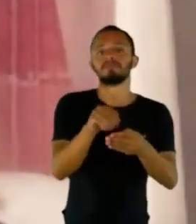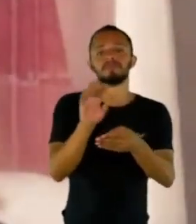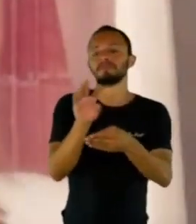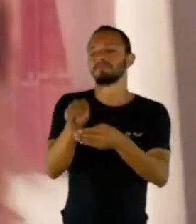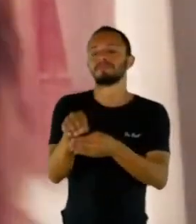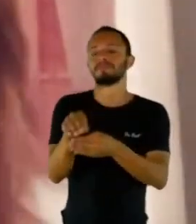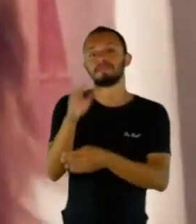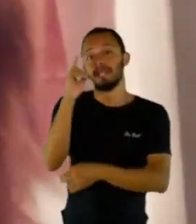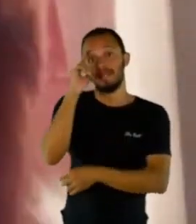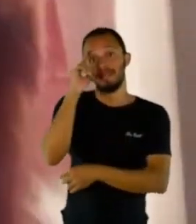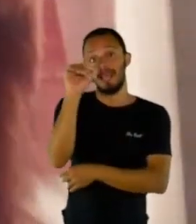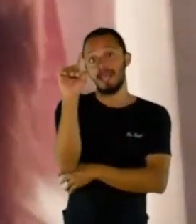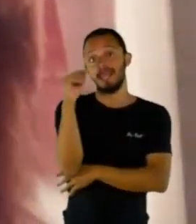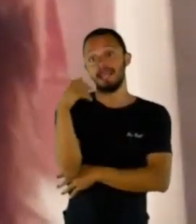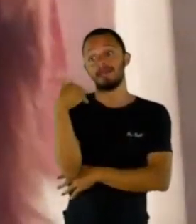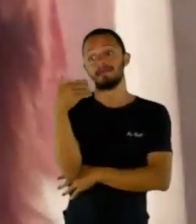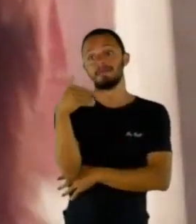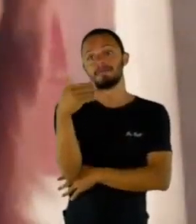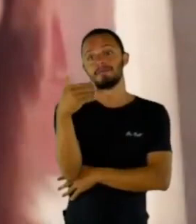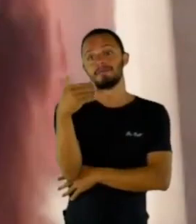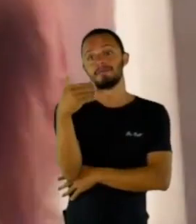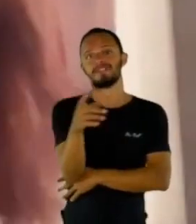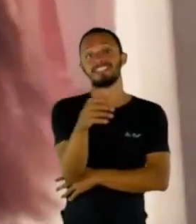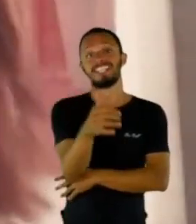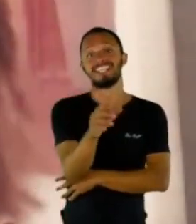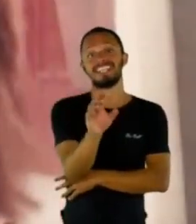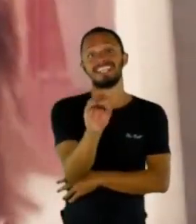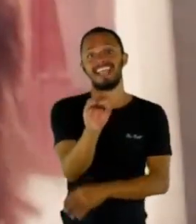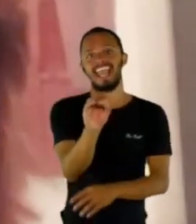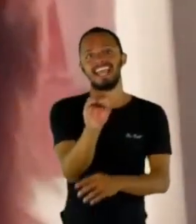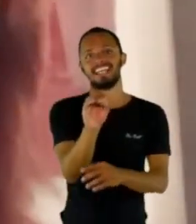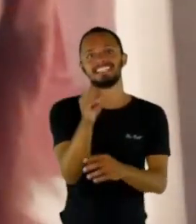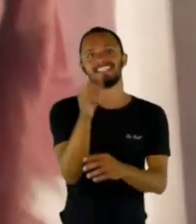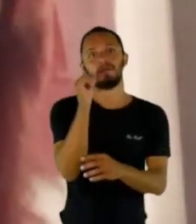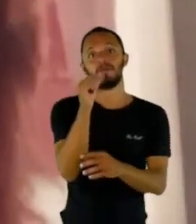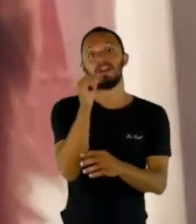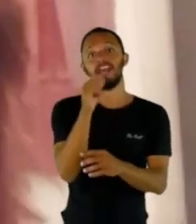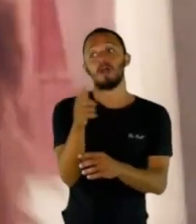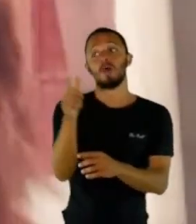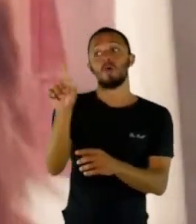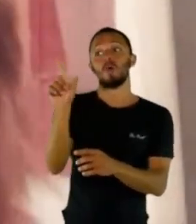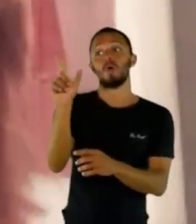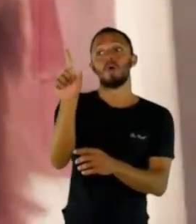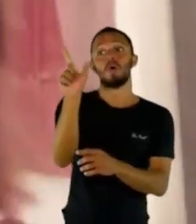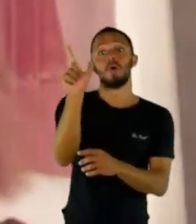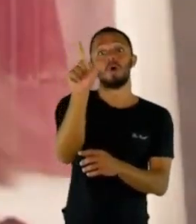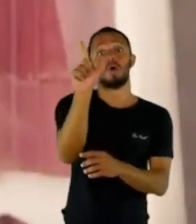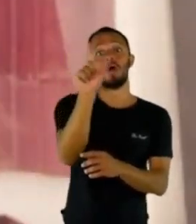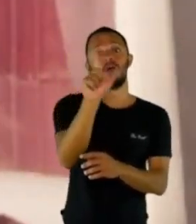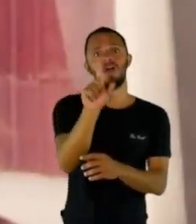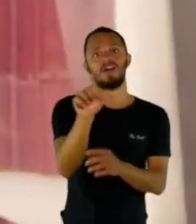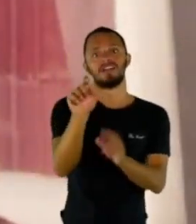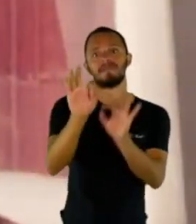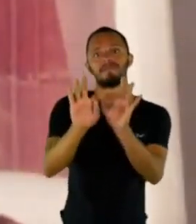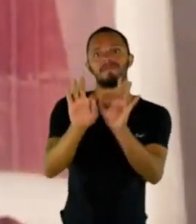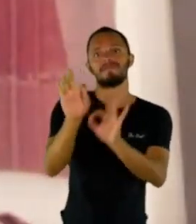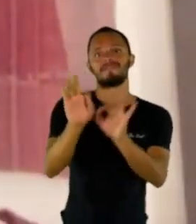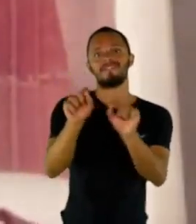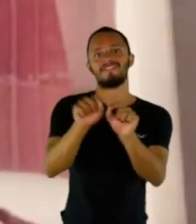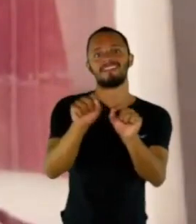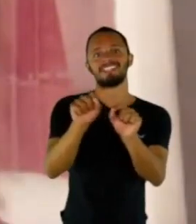ideia. Tanto que eu estou com umas 10 marias já, 10 outras mulheres já, todas no computador para começar a elaborar